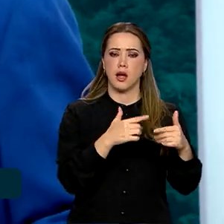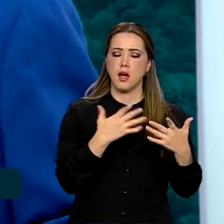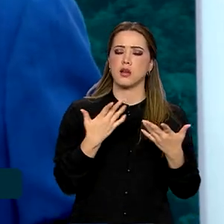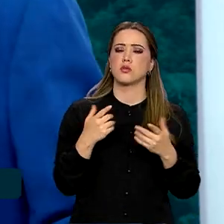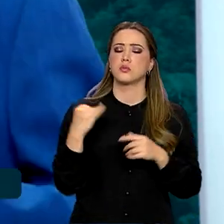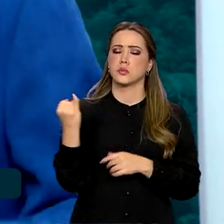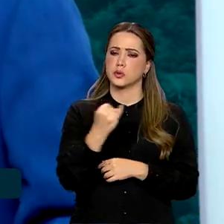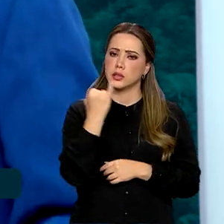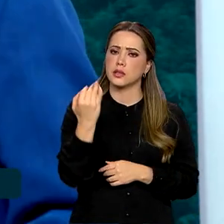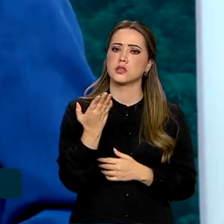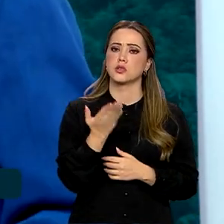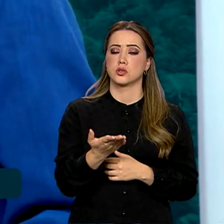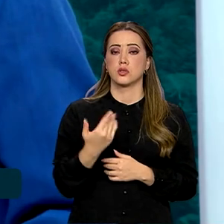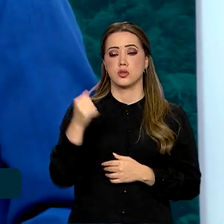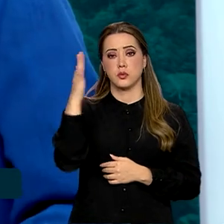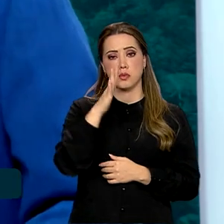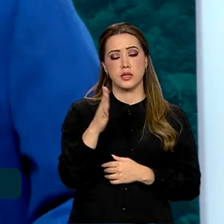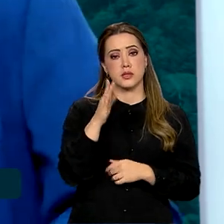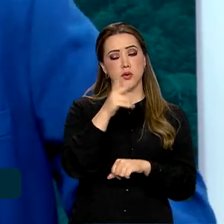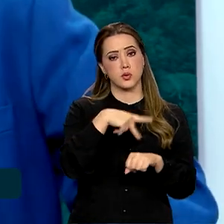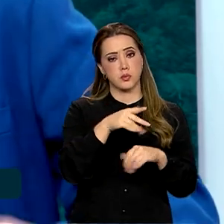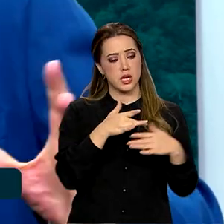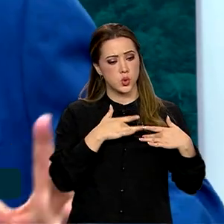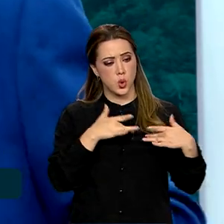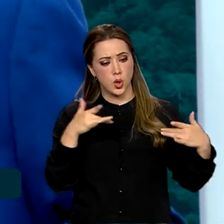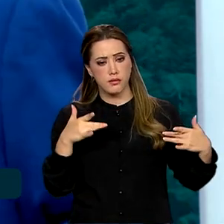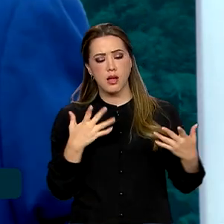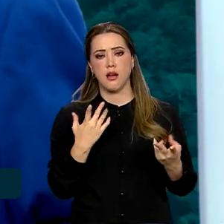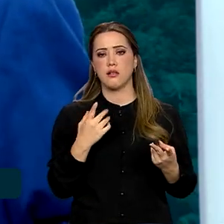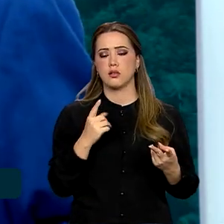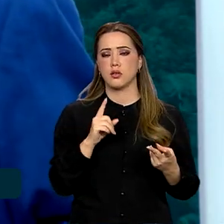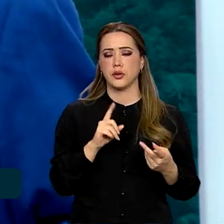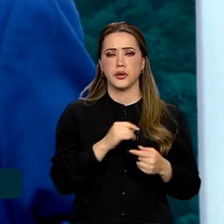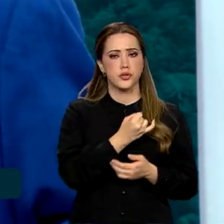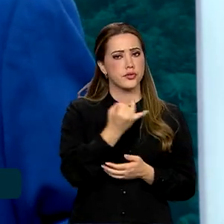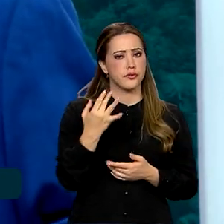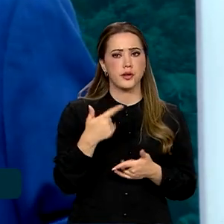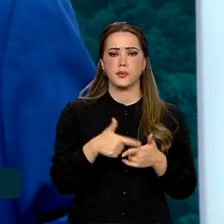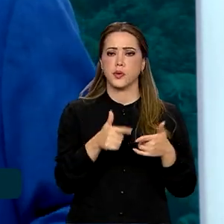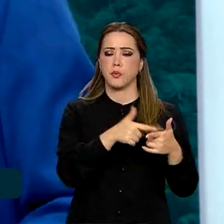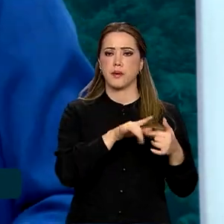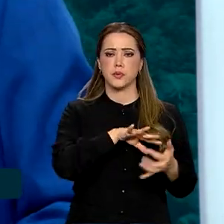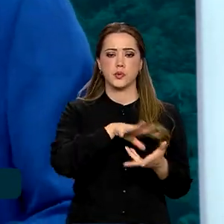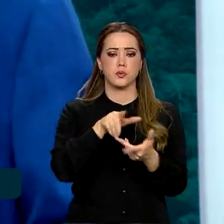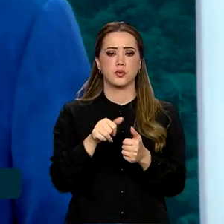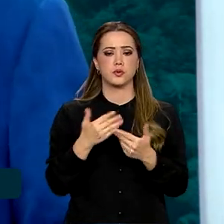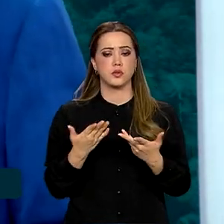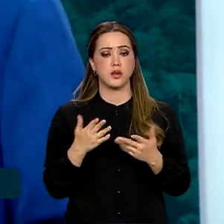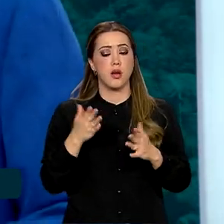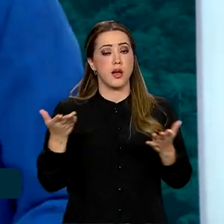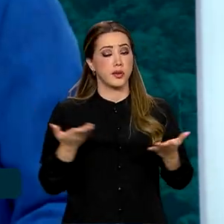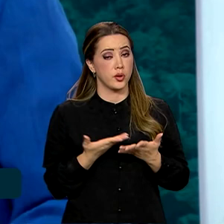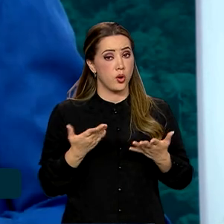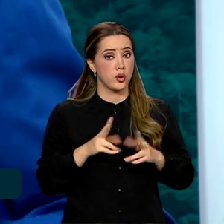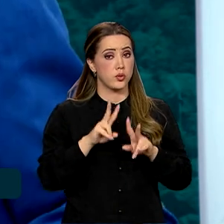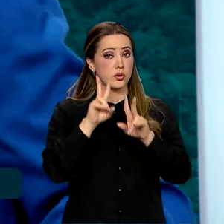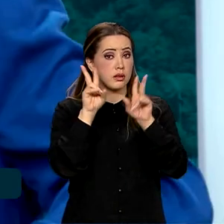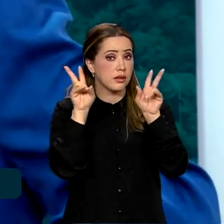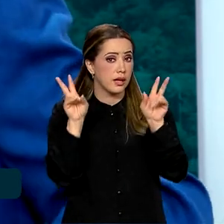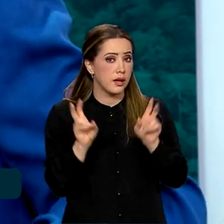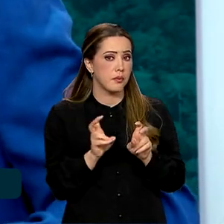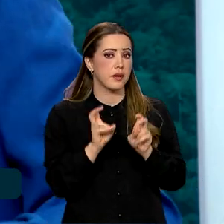é um dos países mais solidários que tem em relação a muitas situações do mundo. agora, em relação